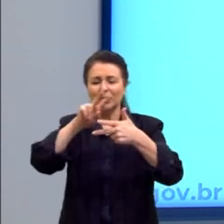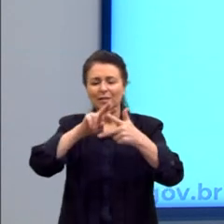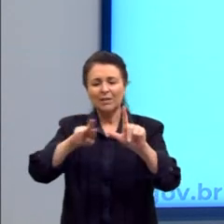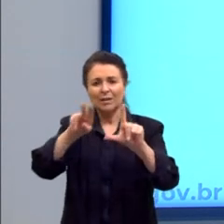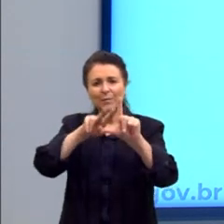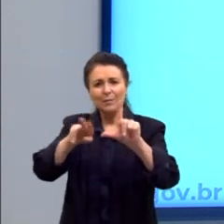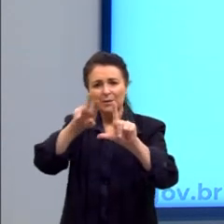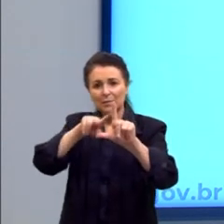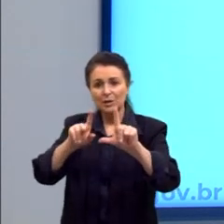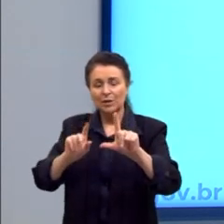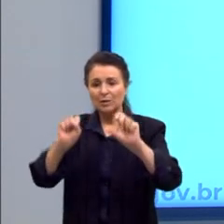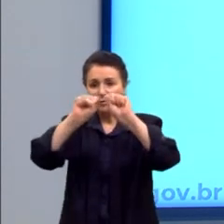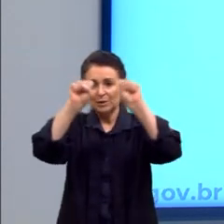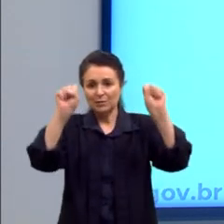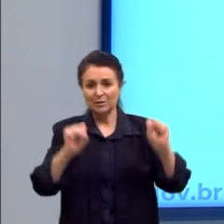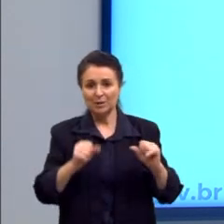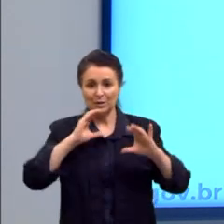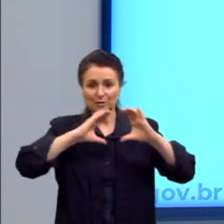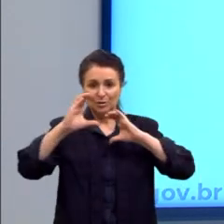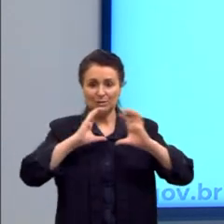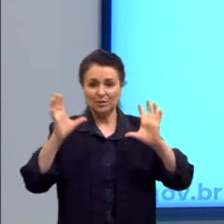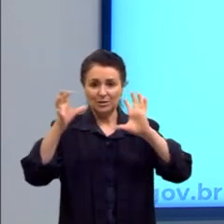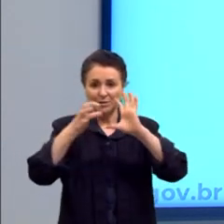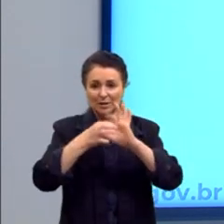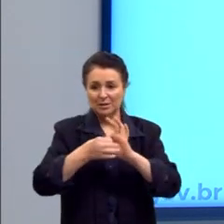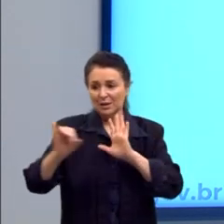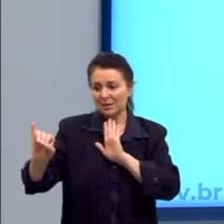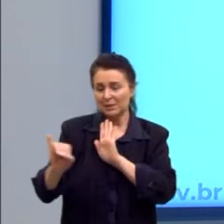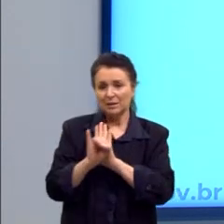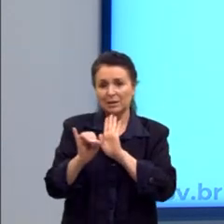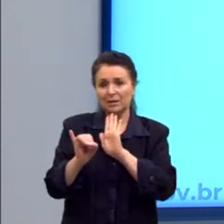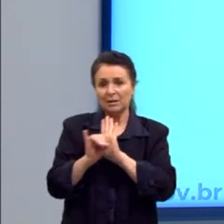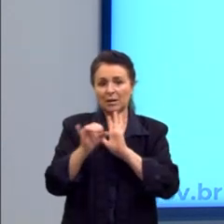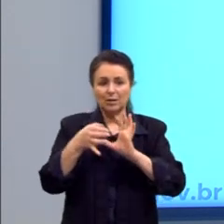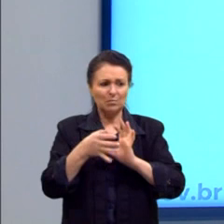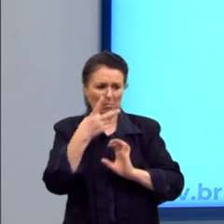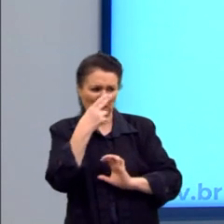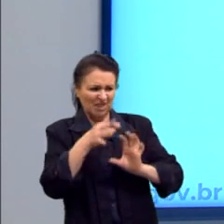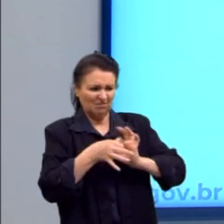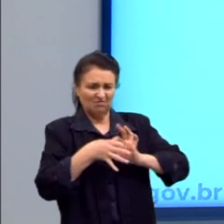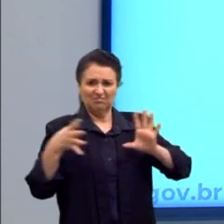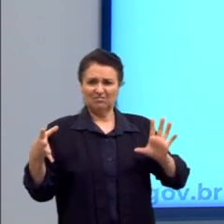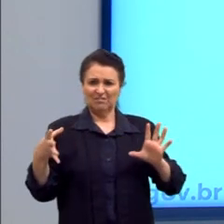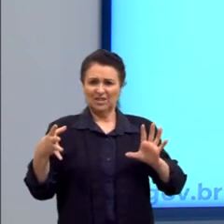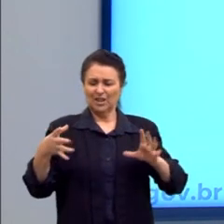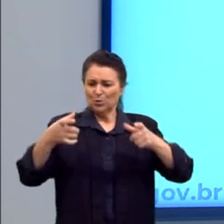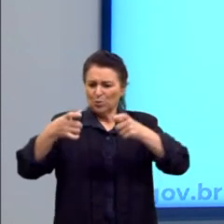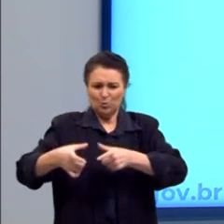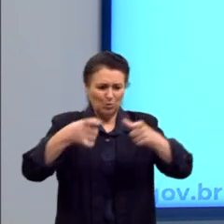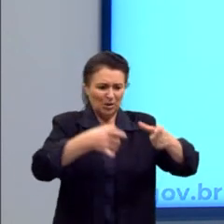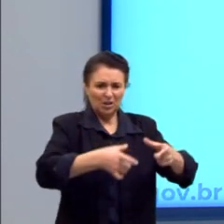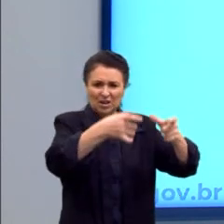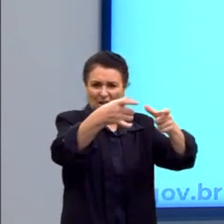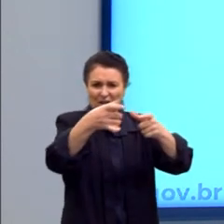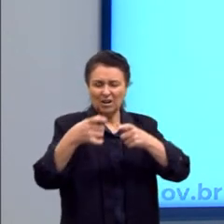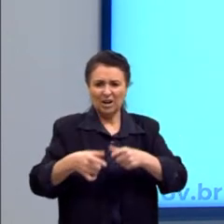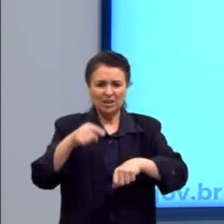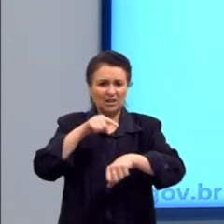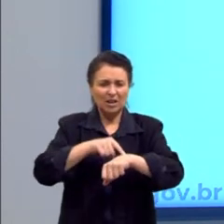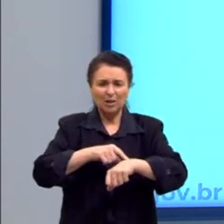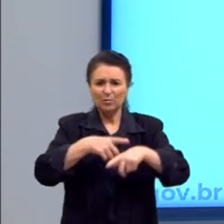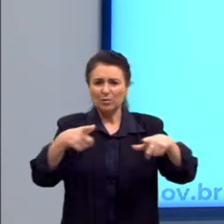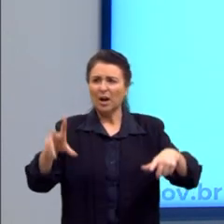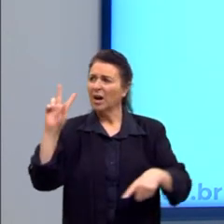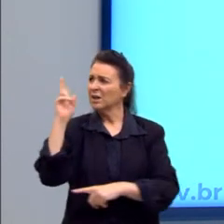de comunicação interligados, mais as identidades se tornam desvinculadas, desalojadas de tempos, lugares,